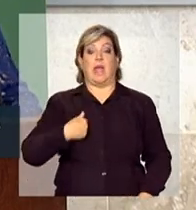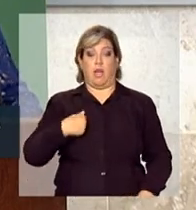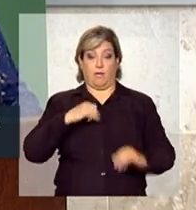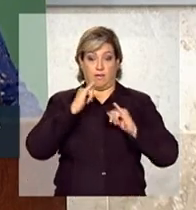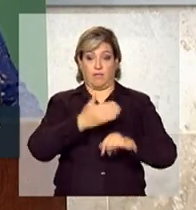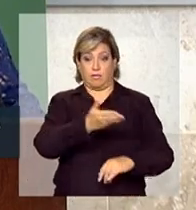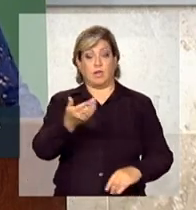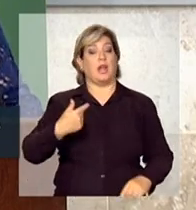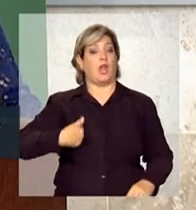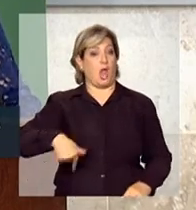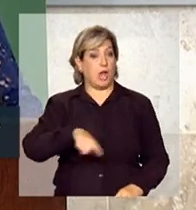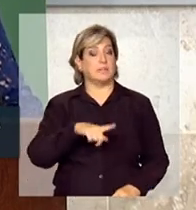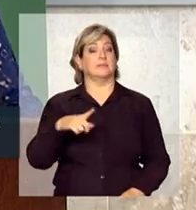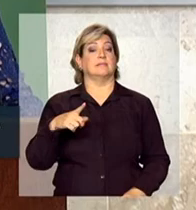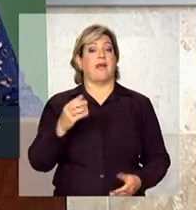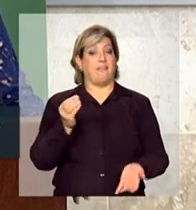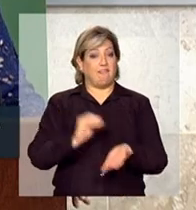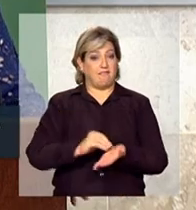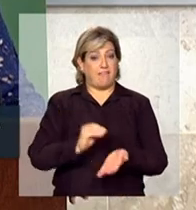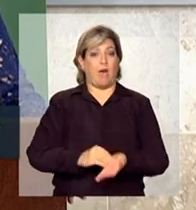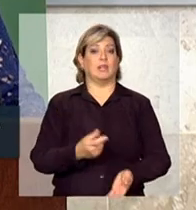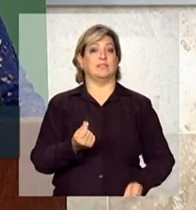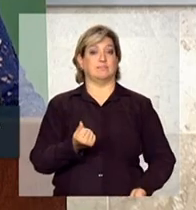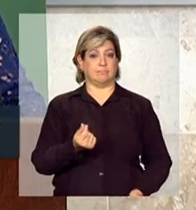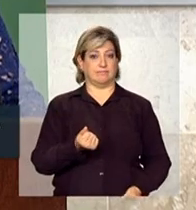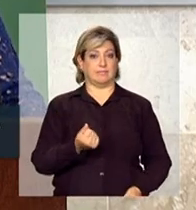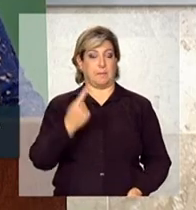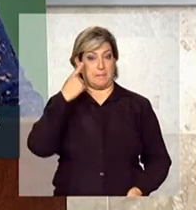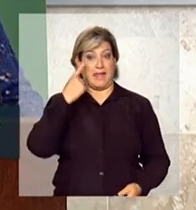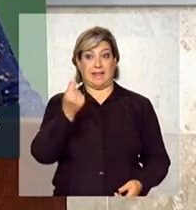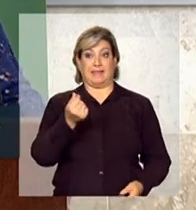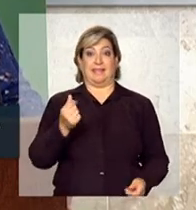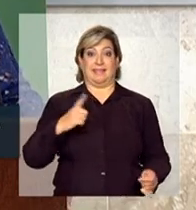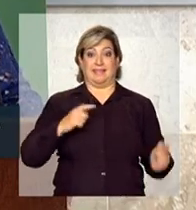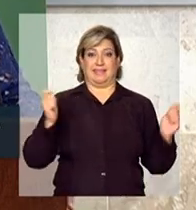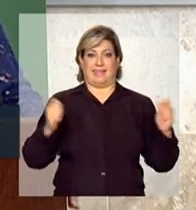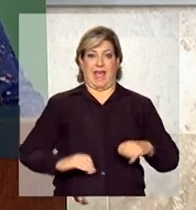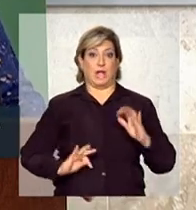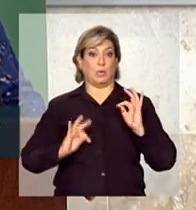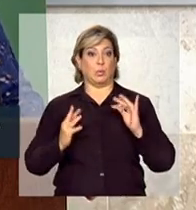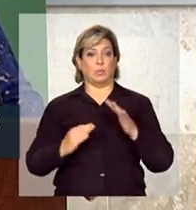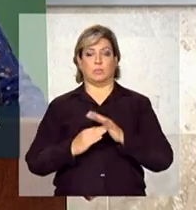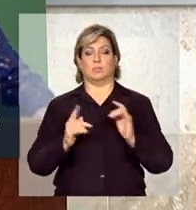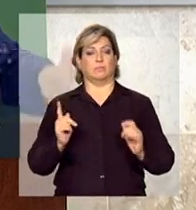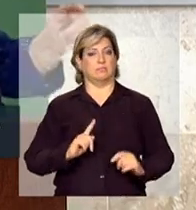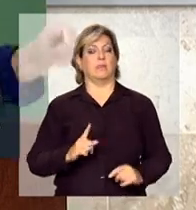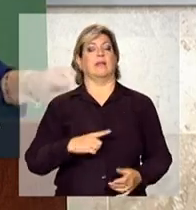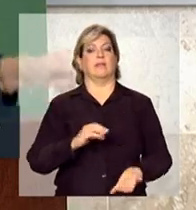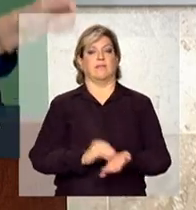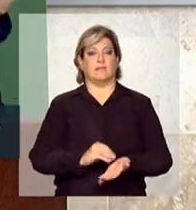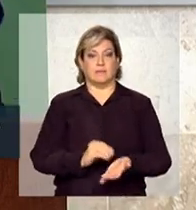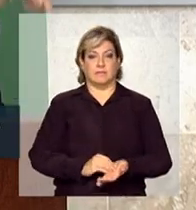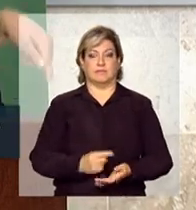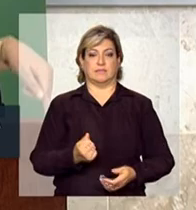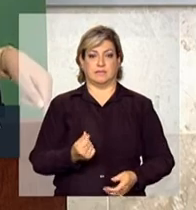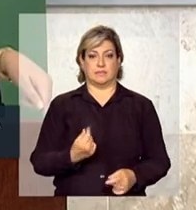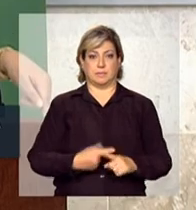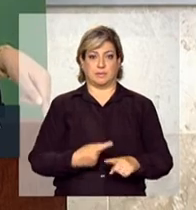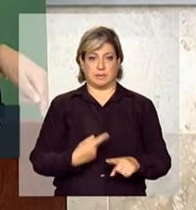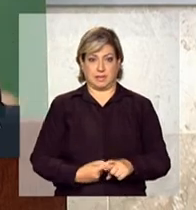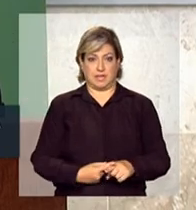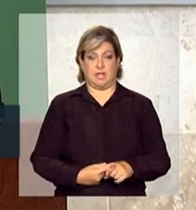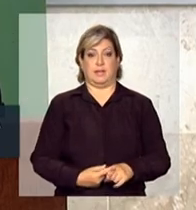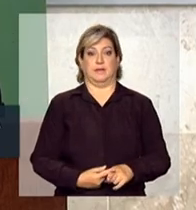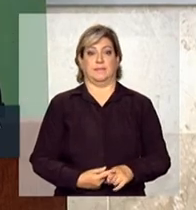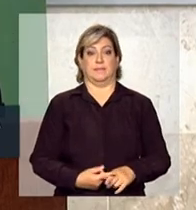os recursos suficientes. e que nós temos de utilizar os recursos que nós iremos